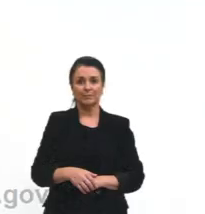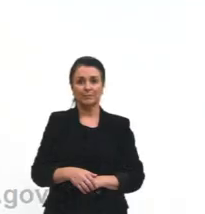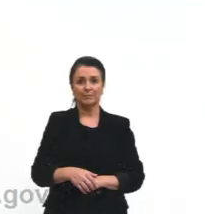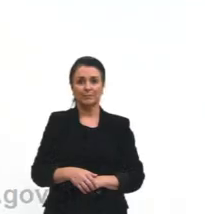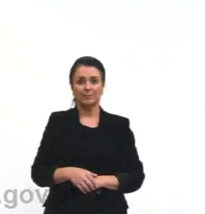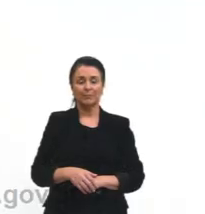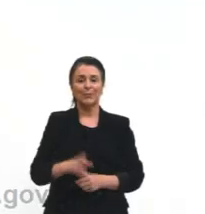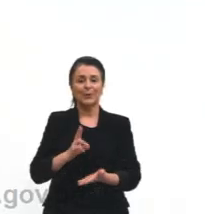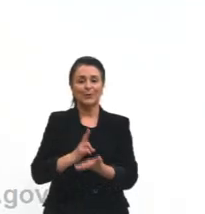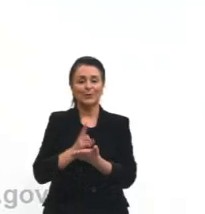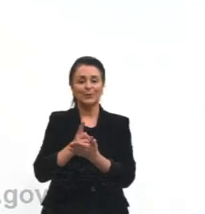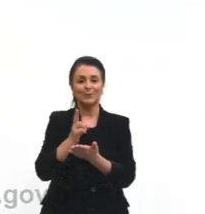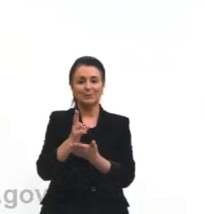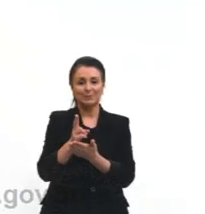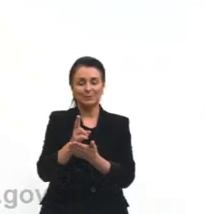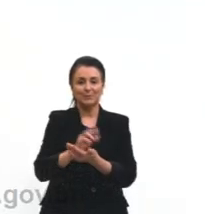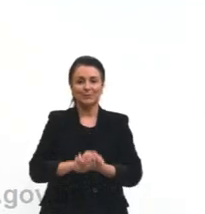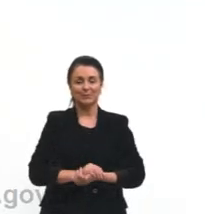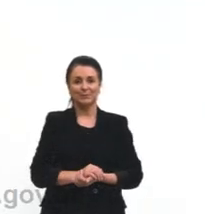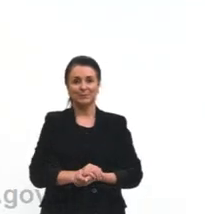Bom, continuando então pessoal.